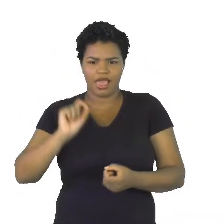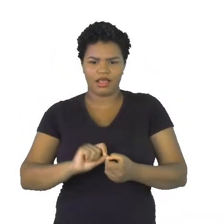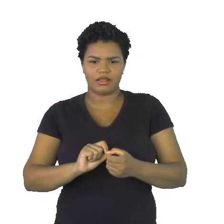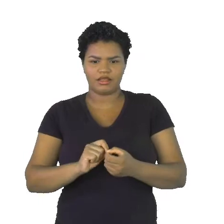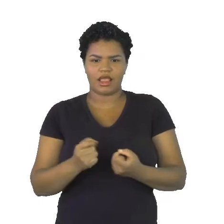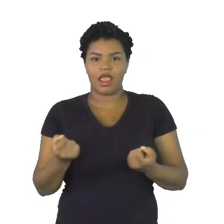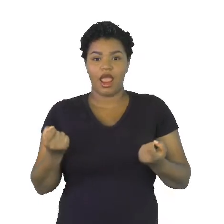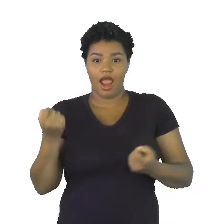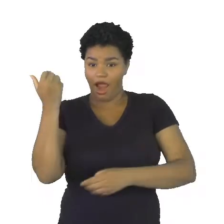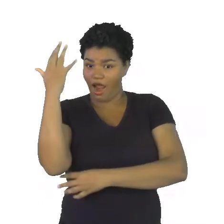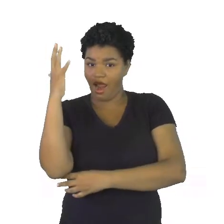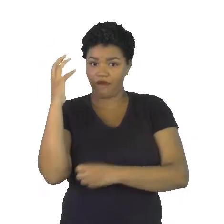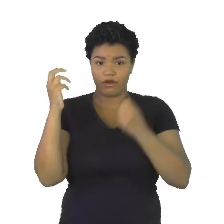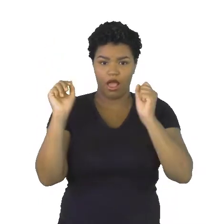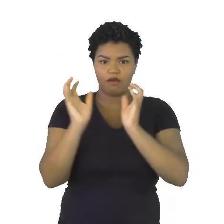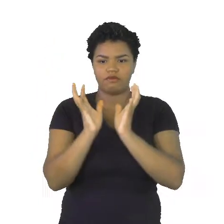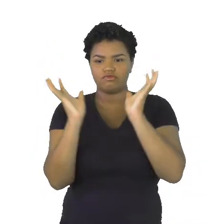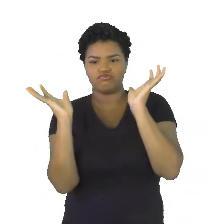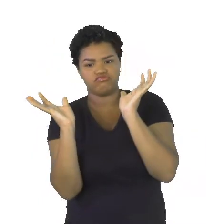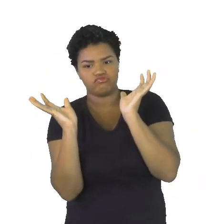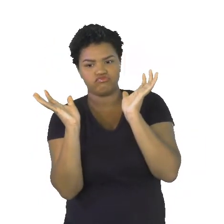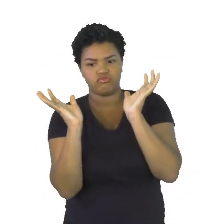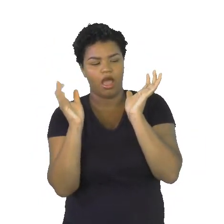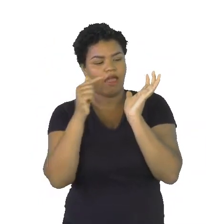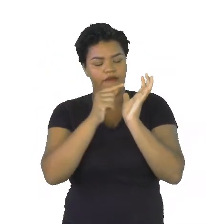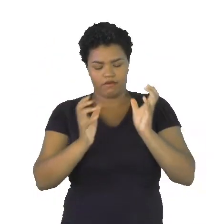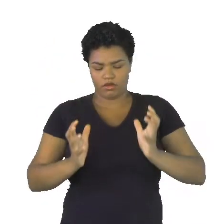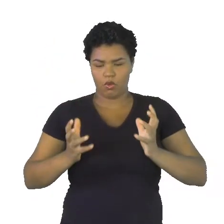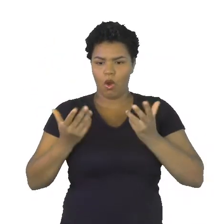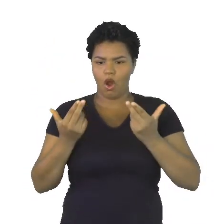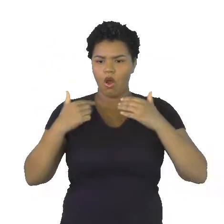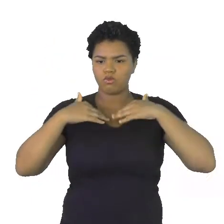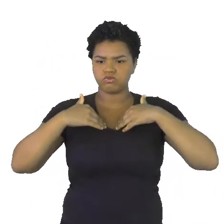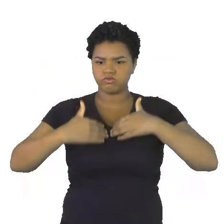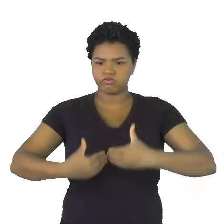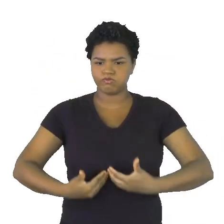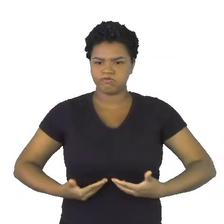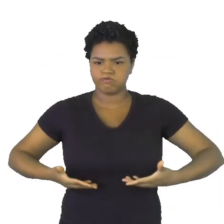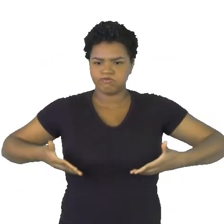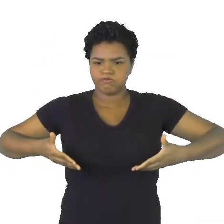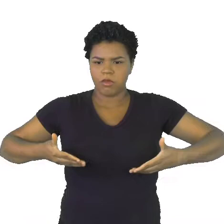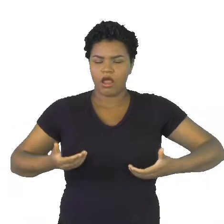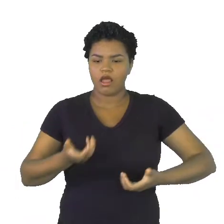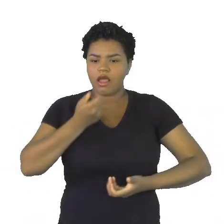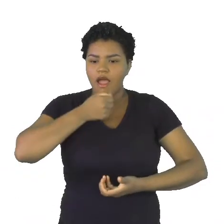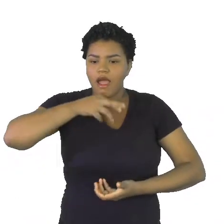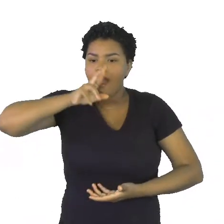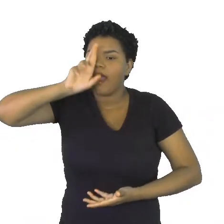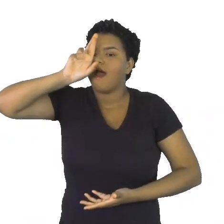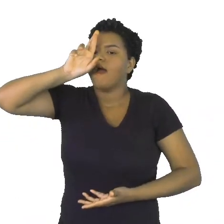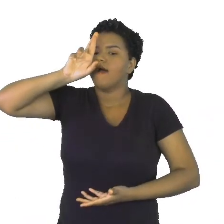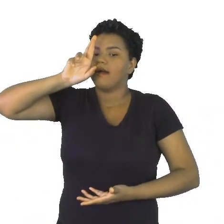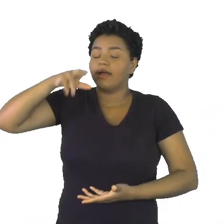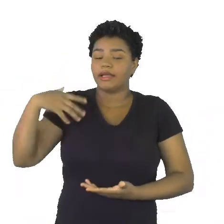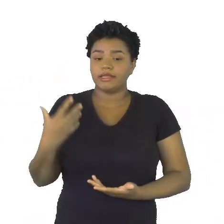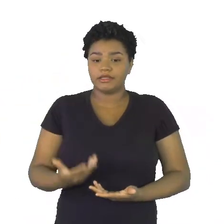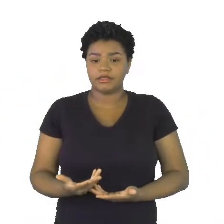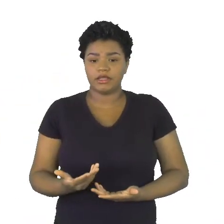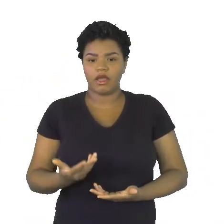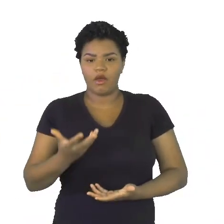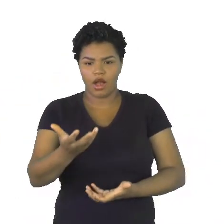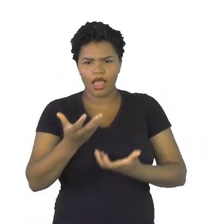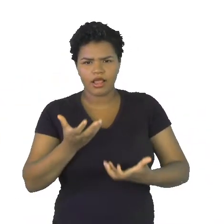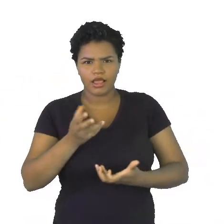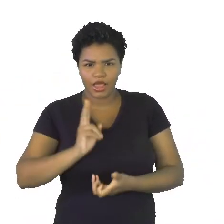os pulmões e chama atenção com o anúncio que fala assim, quer continuar a